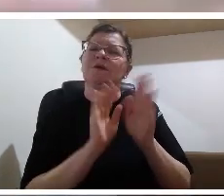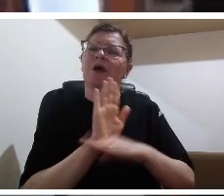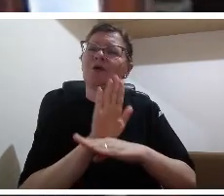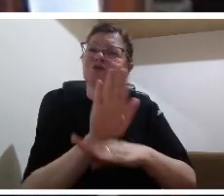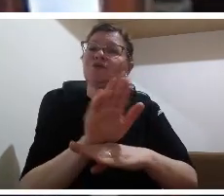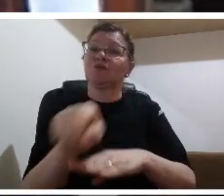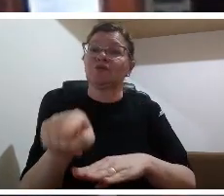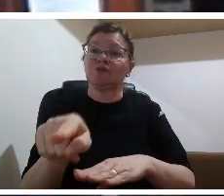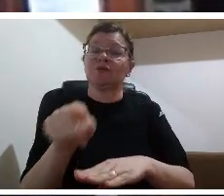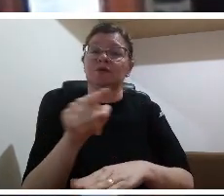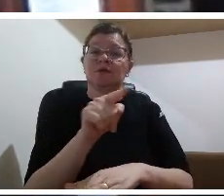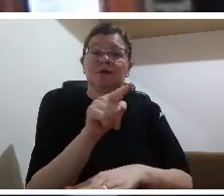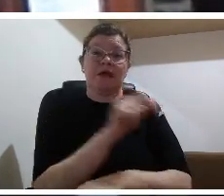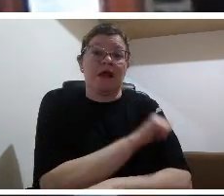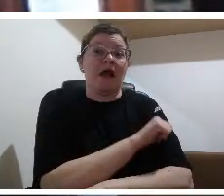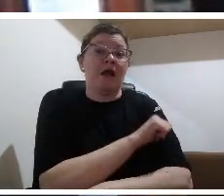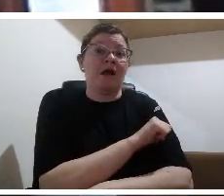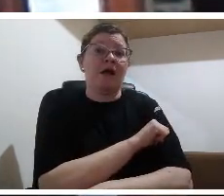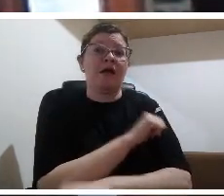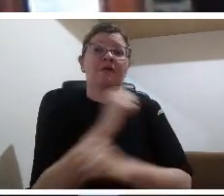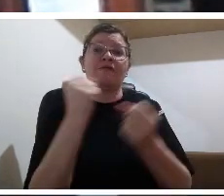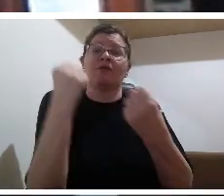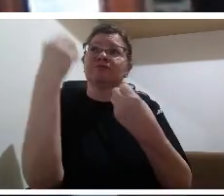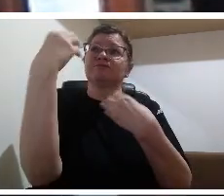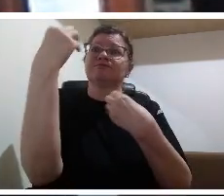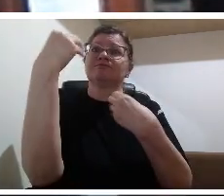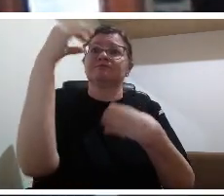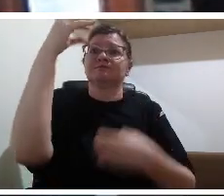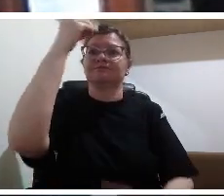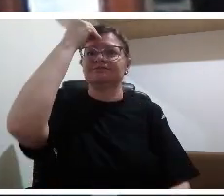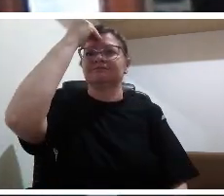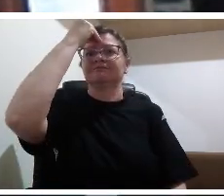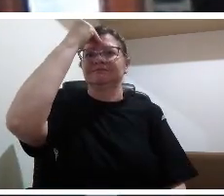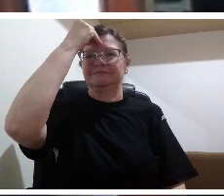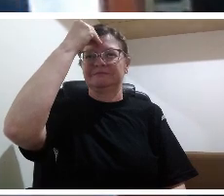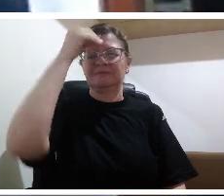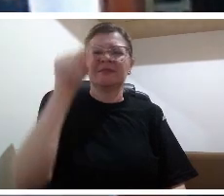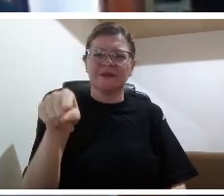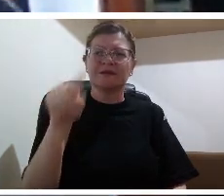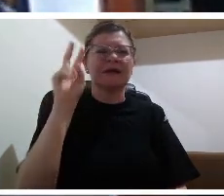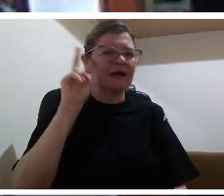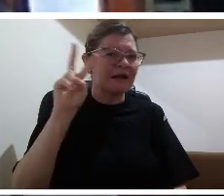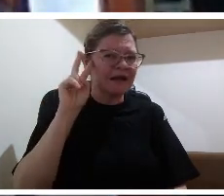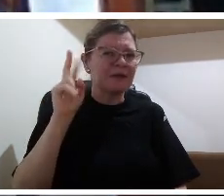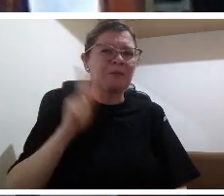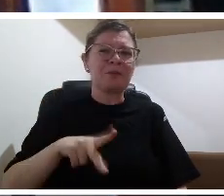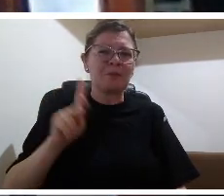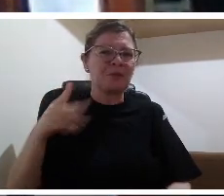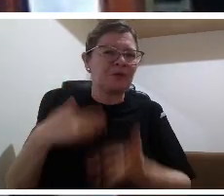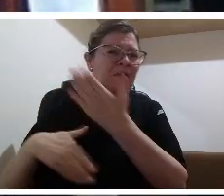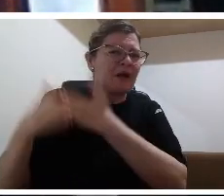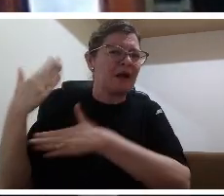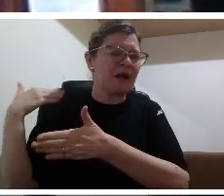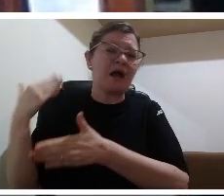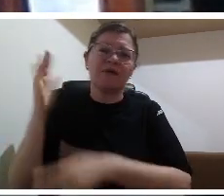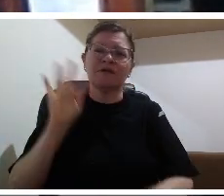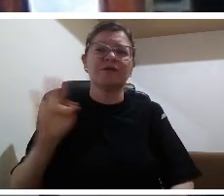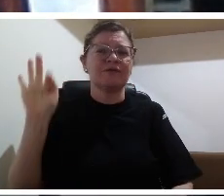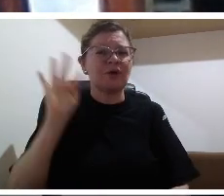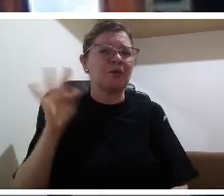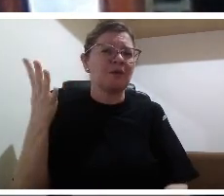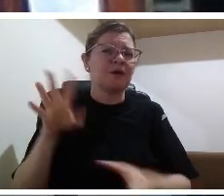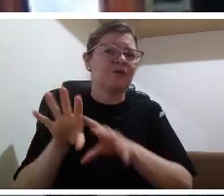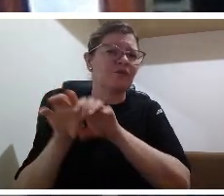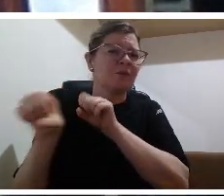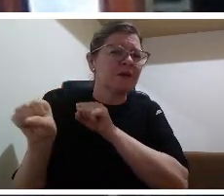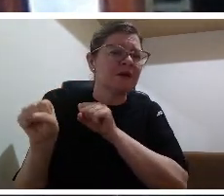passado na graduação na pós-graduação no mestrado você lembra porque eles marcaram mas o que fica é o conteúdo que eles